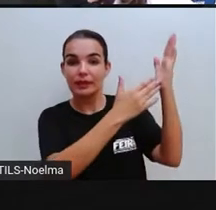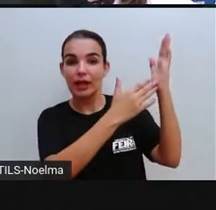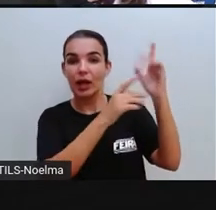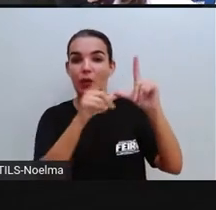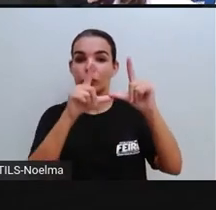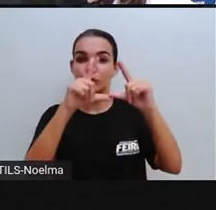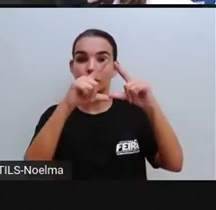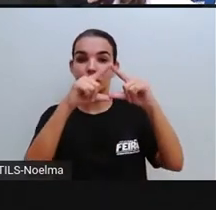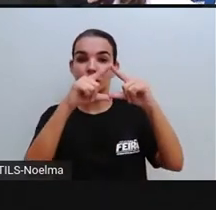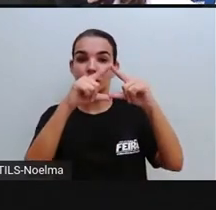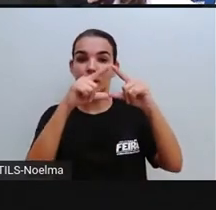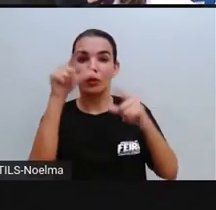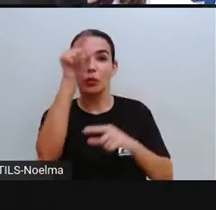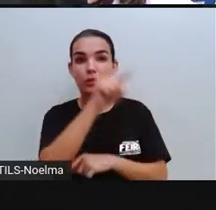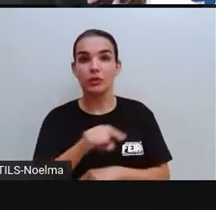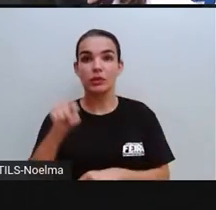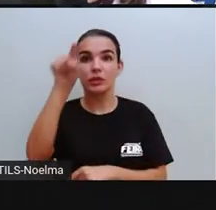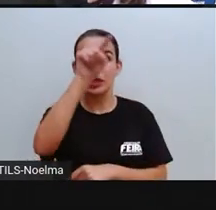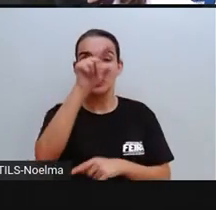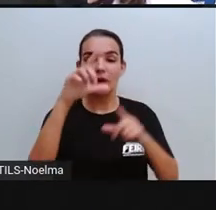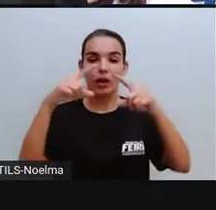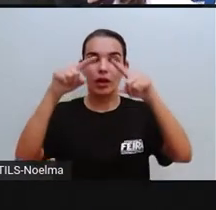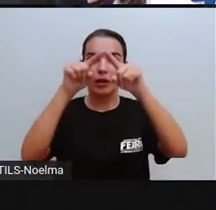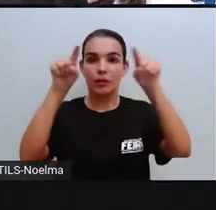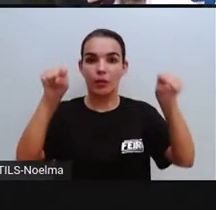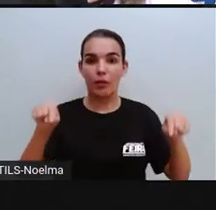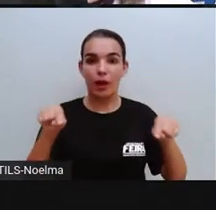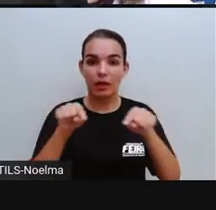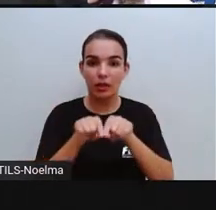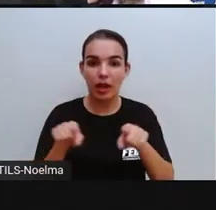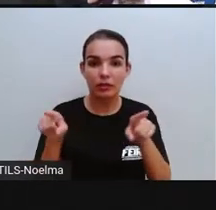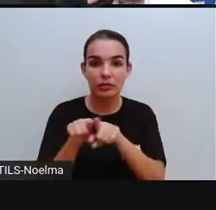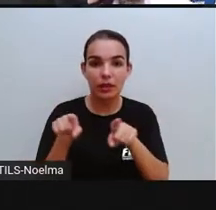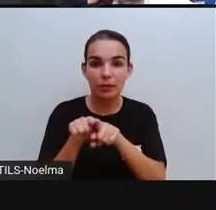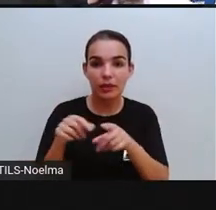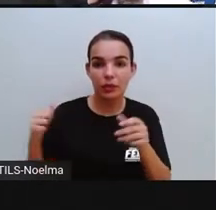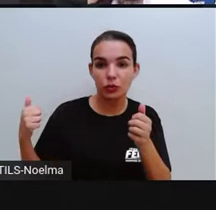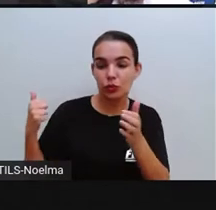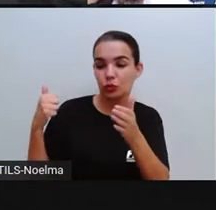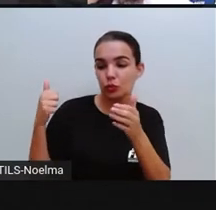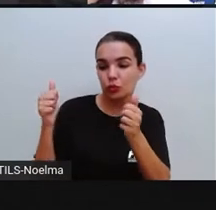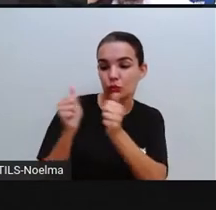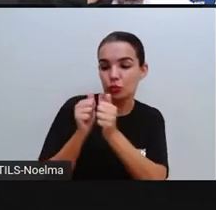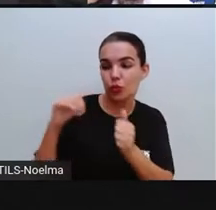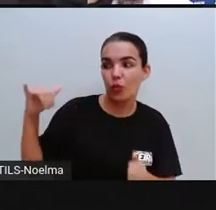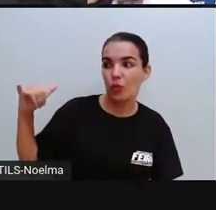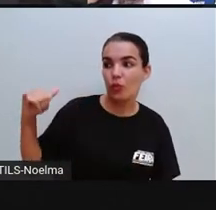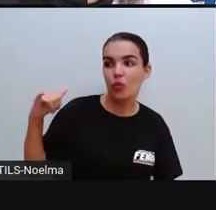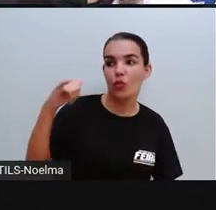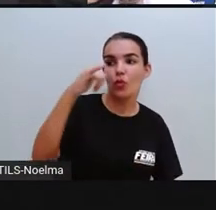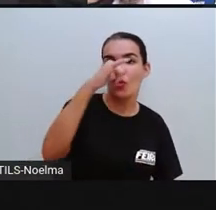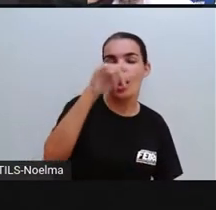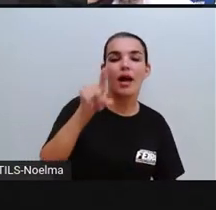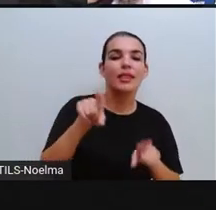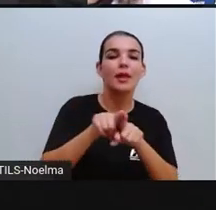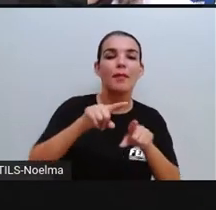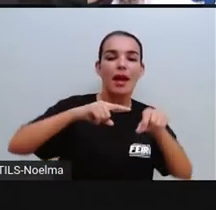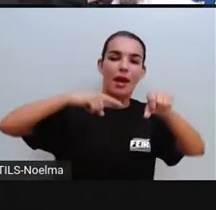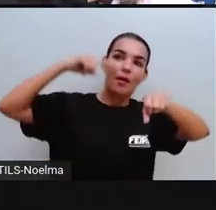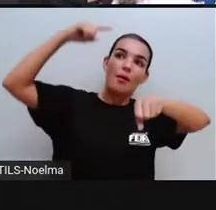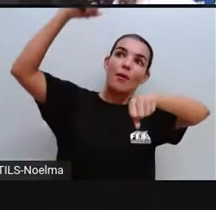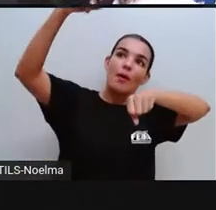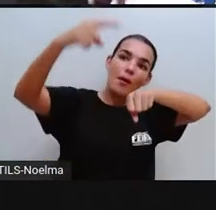o quadrado e o círculo aqui, ó, no cartaz aqui do avião. A roda gigante, que é em formato circular,